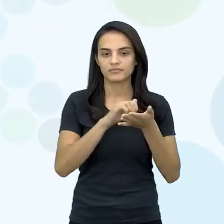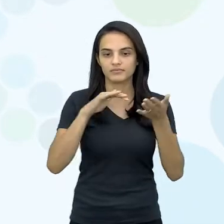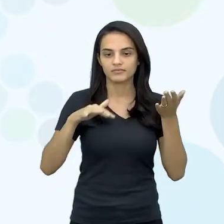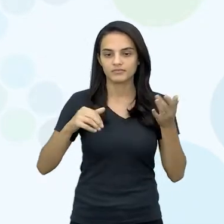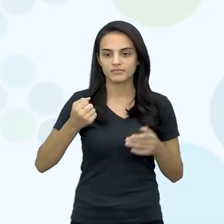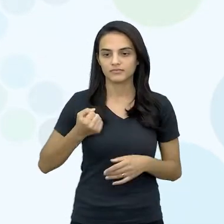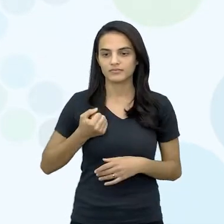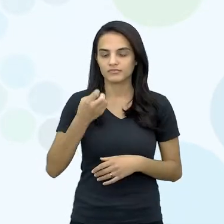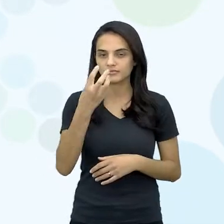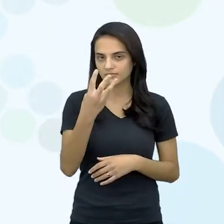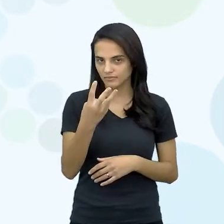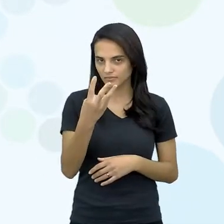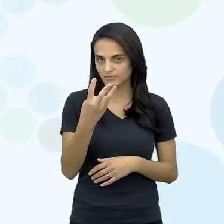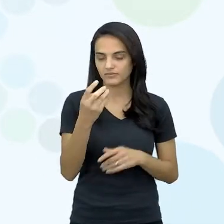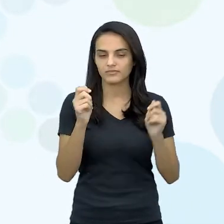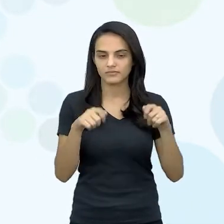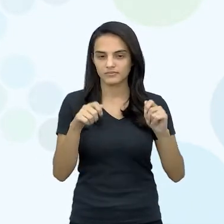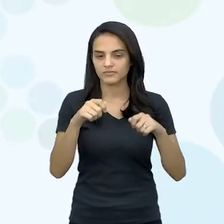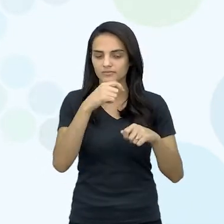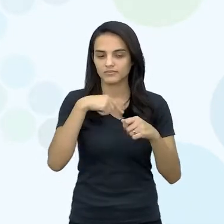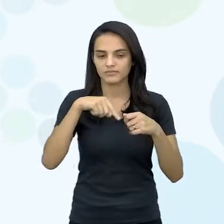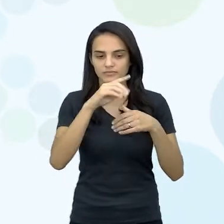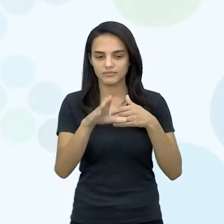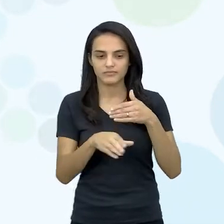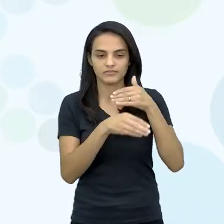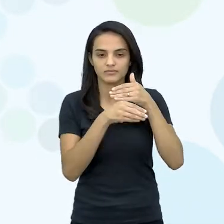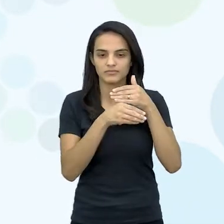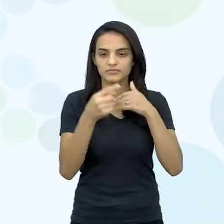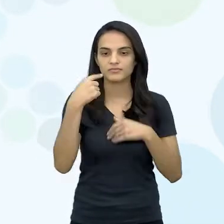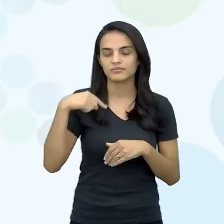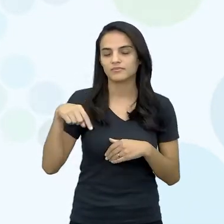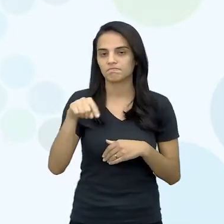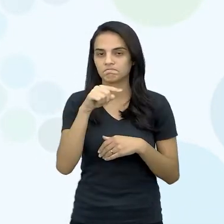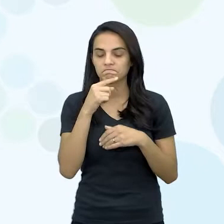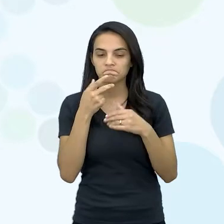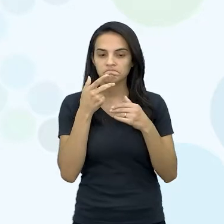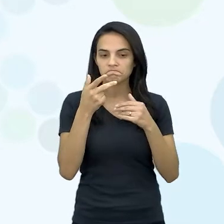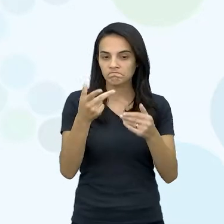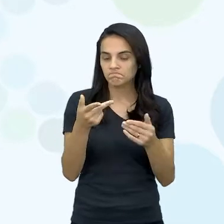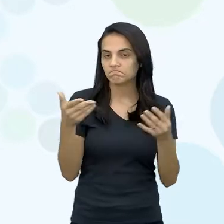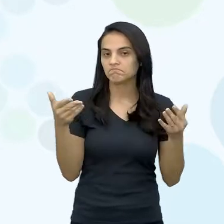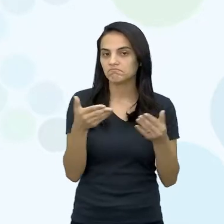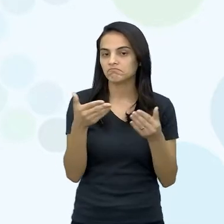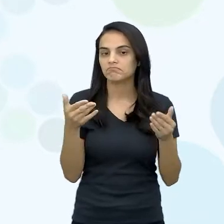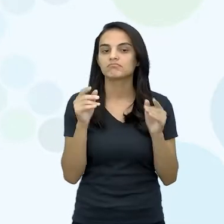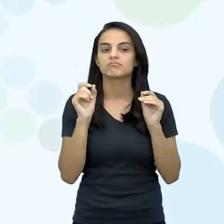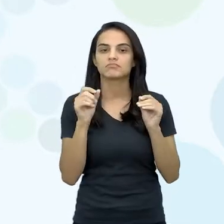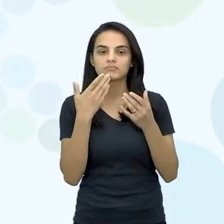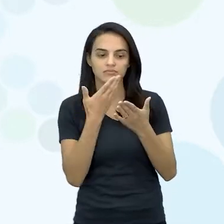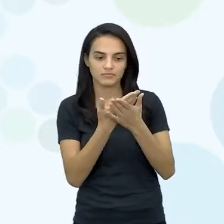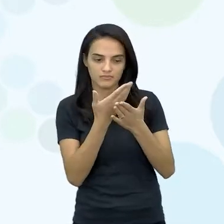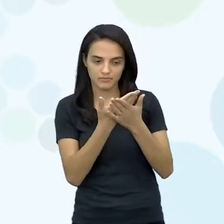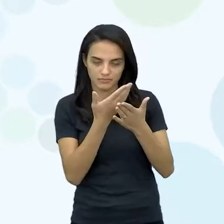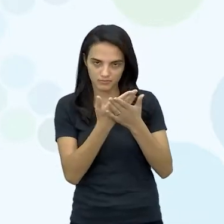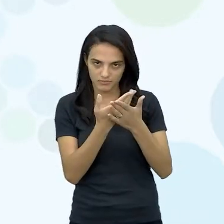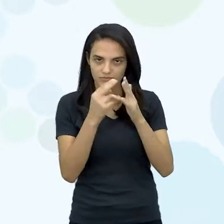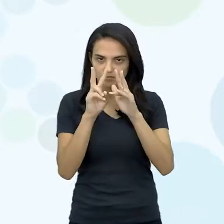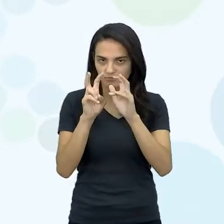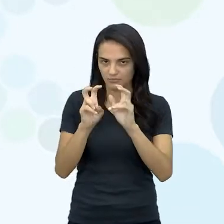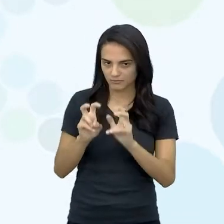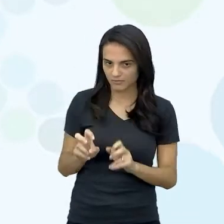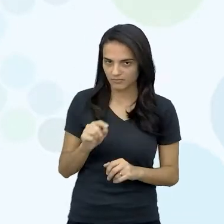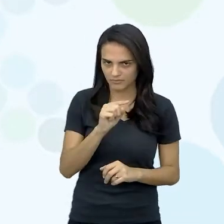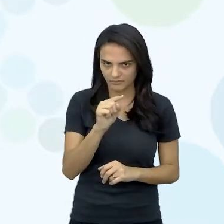3, então, do nosso componente, né? E a gente vai falar aí, olha, sobre um estudo de caso.